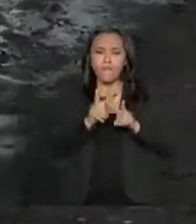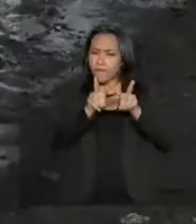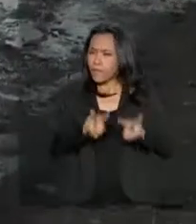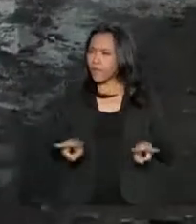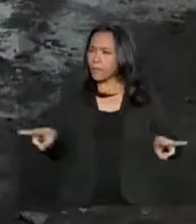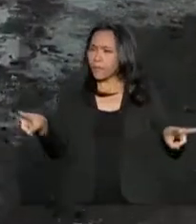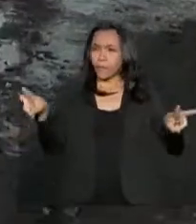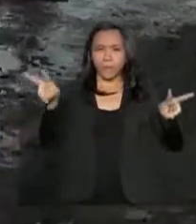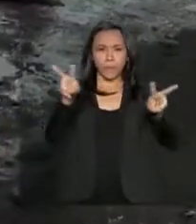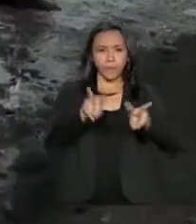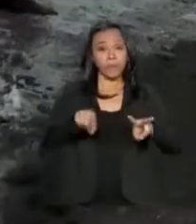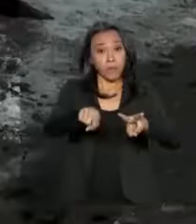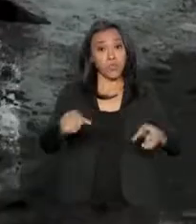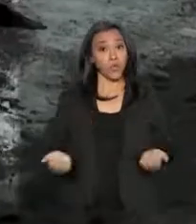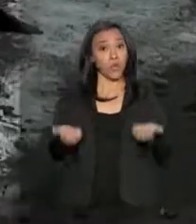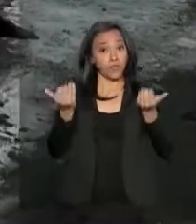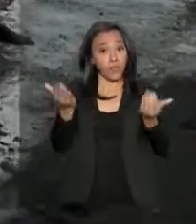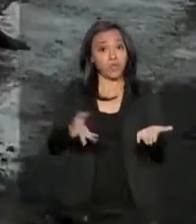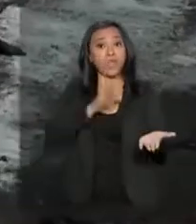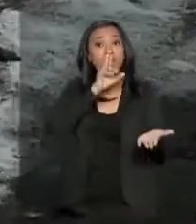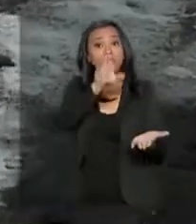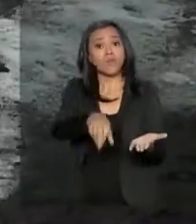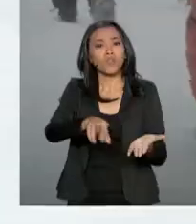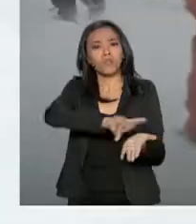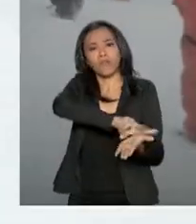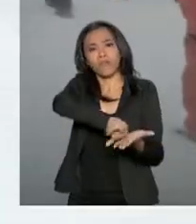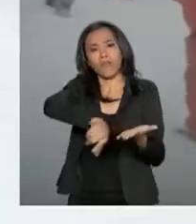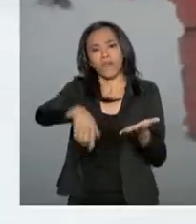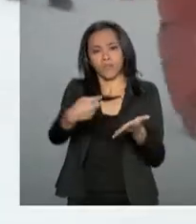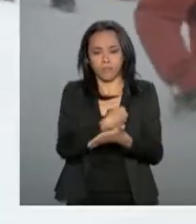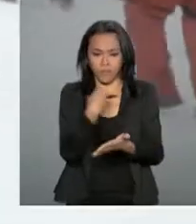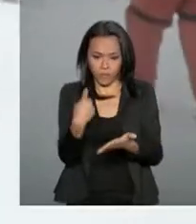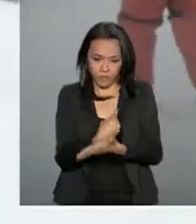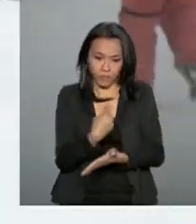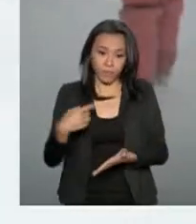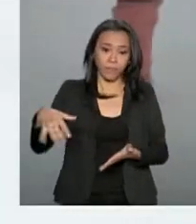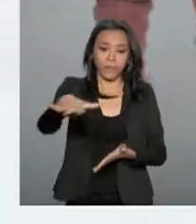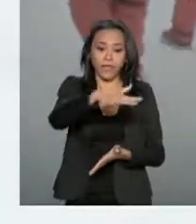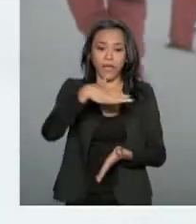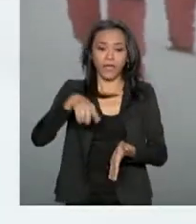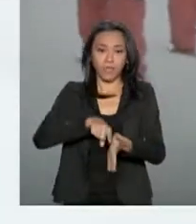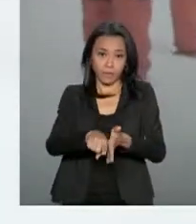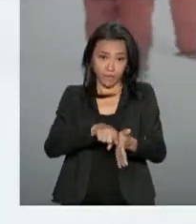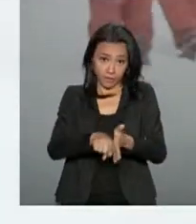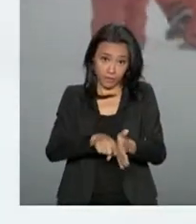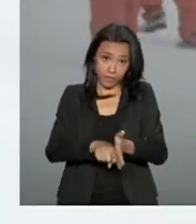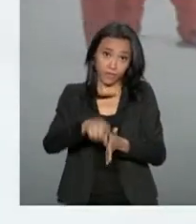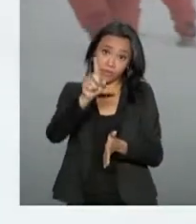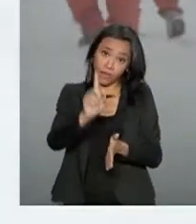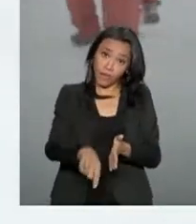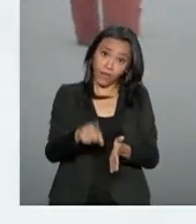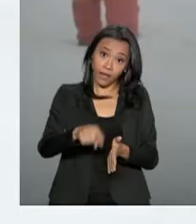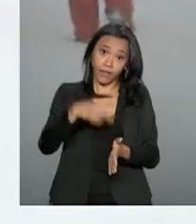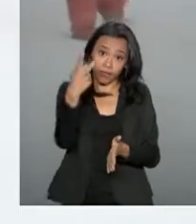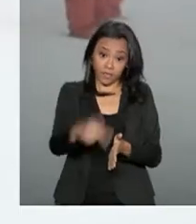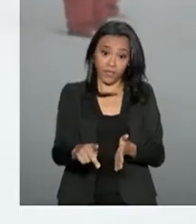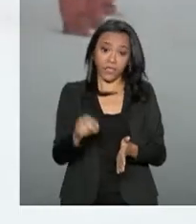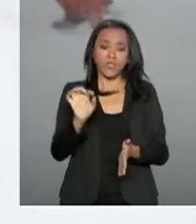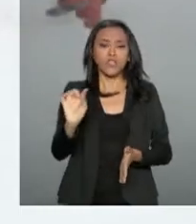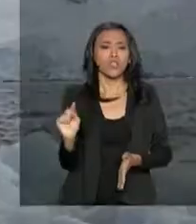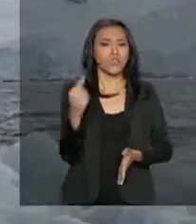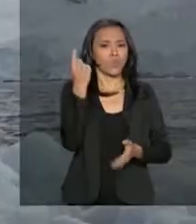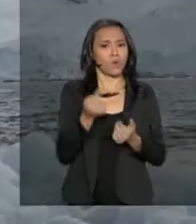a Antártica pode oferecer respostas para várias perguntas. A pesquisa científica é a atividade daqui e uma